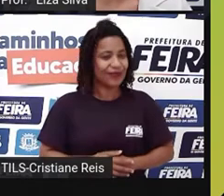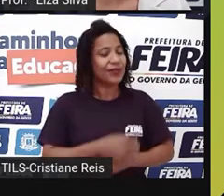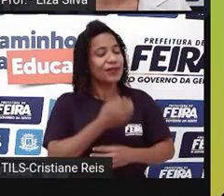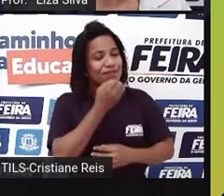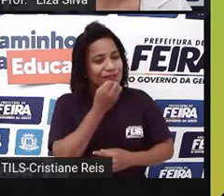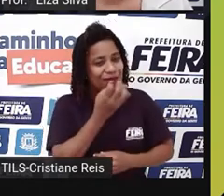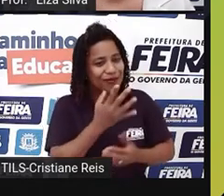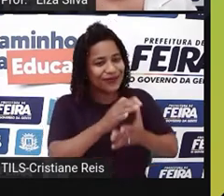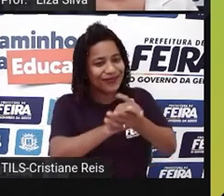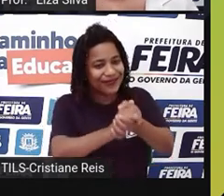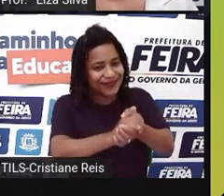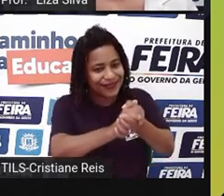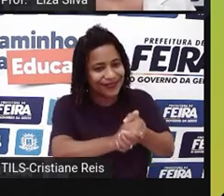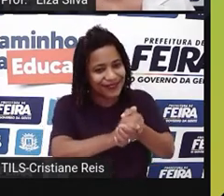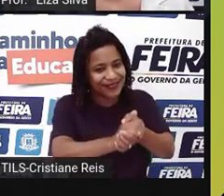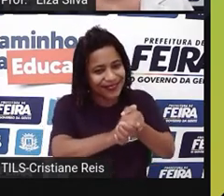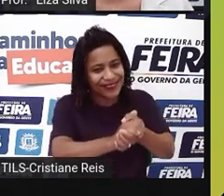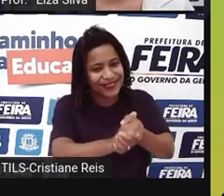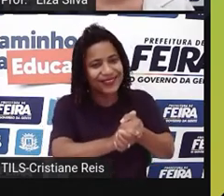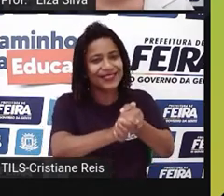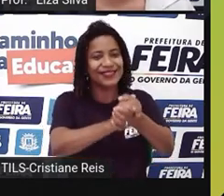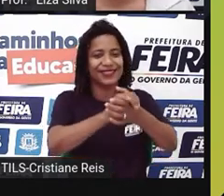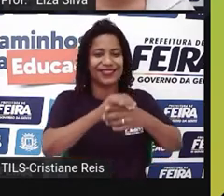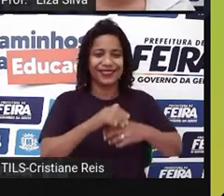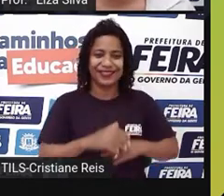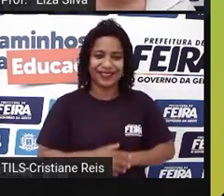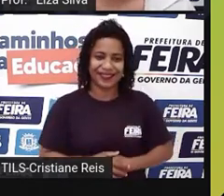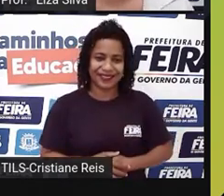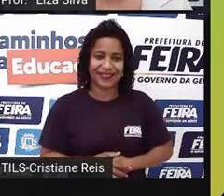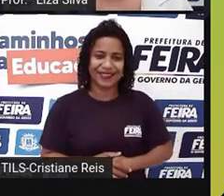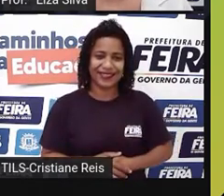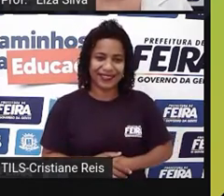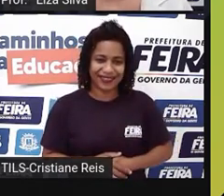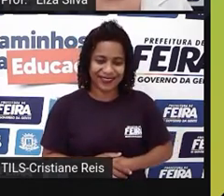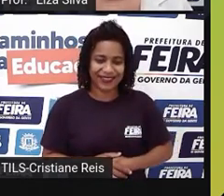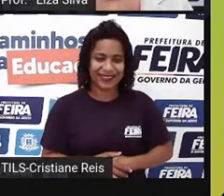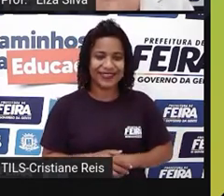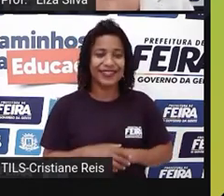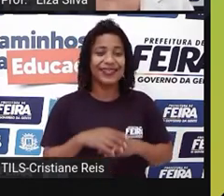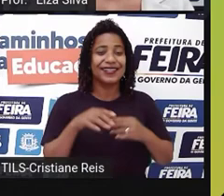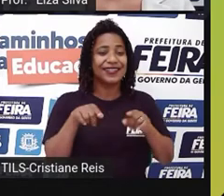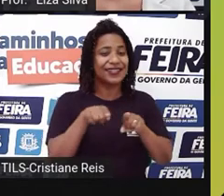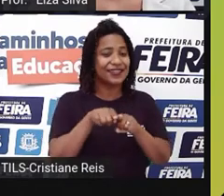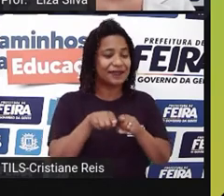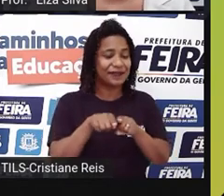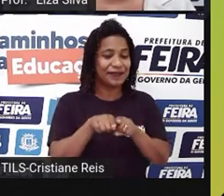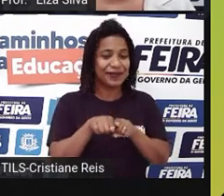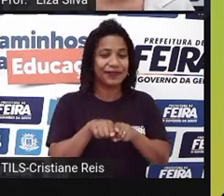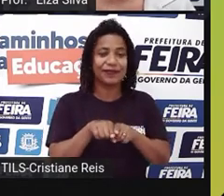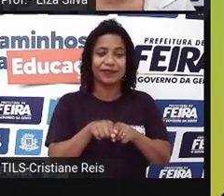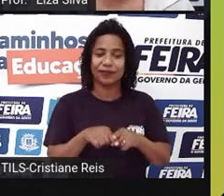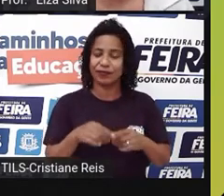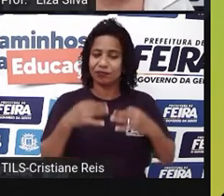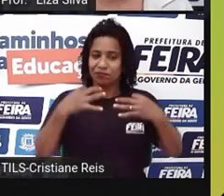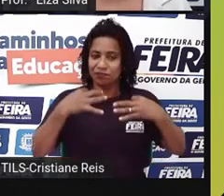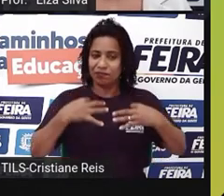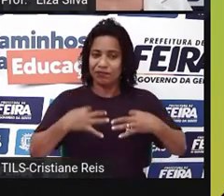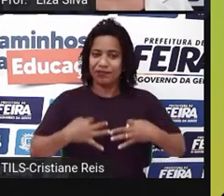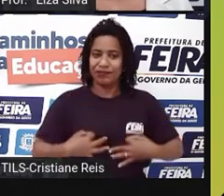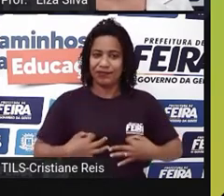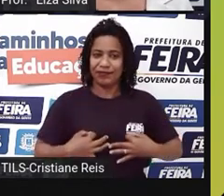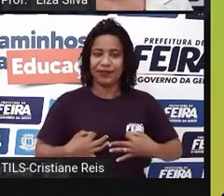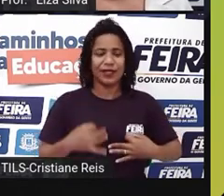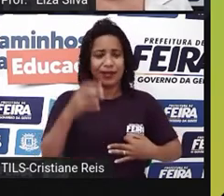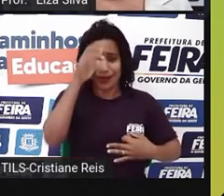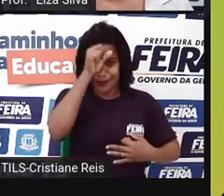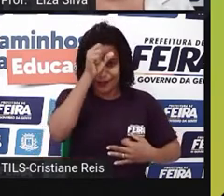cordialmente a pessoa que iria entrevistá-la para um emprego. e ela se mostrou o tempo todo disposta